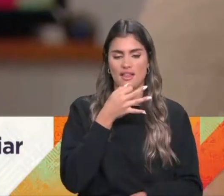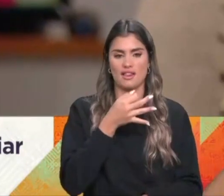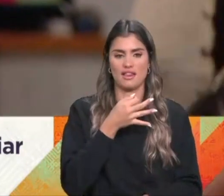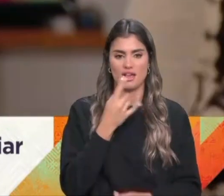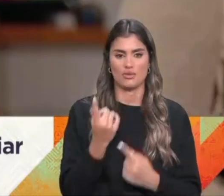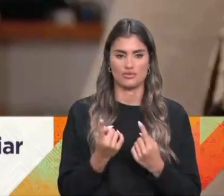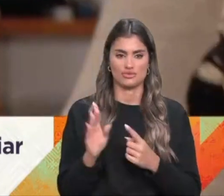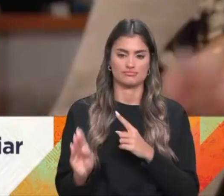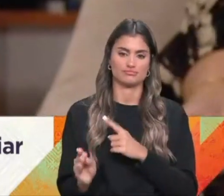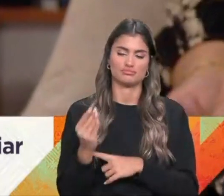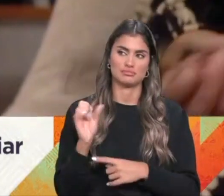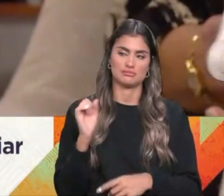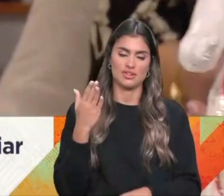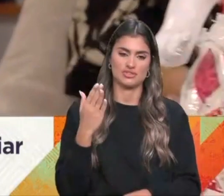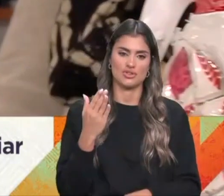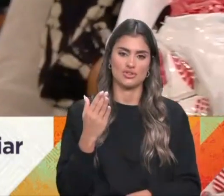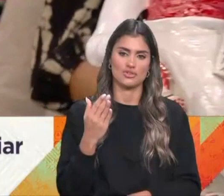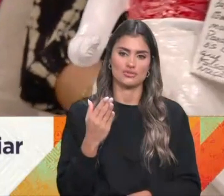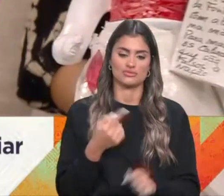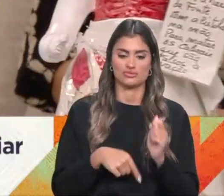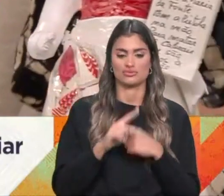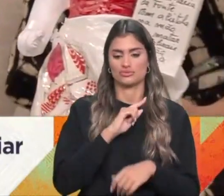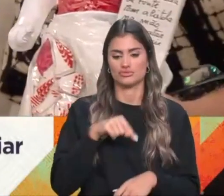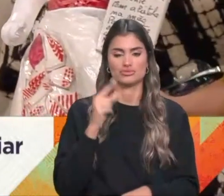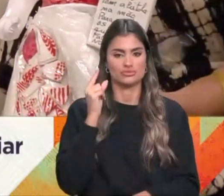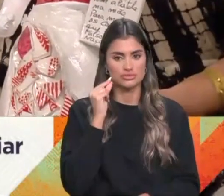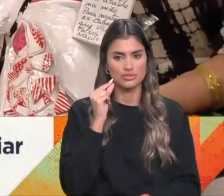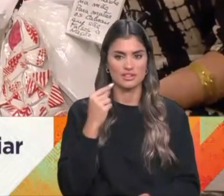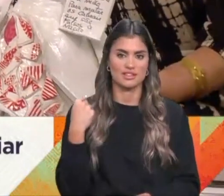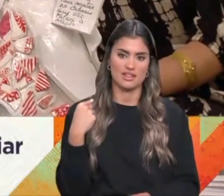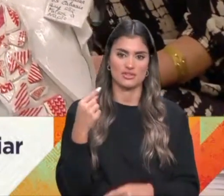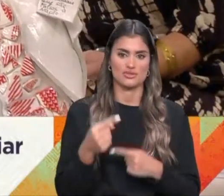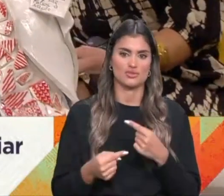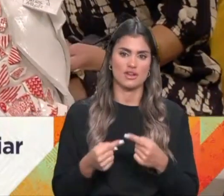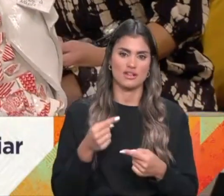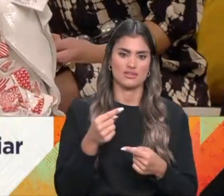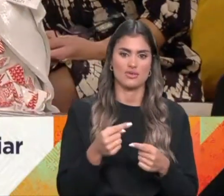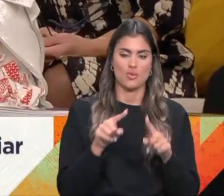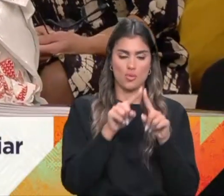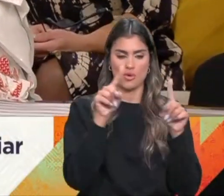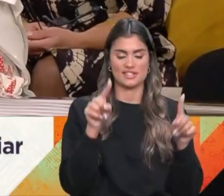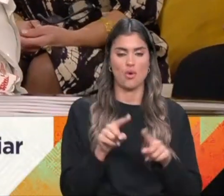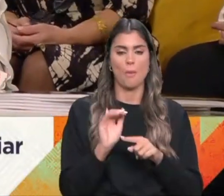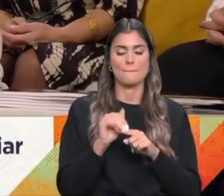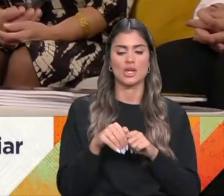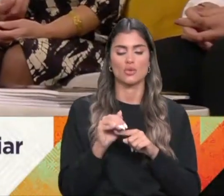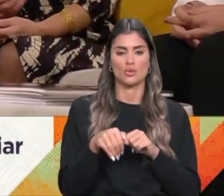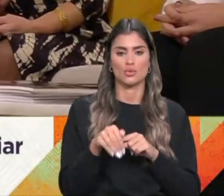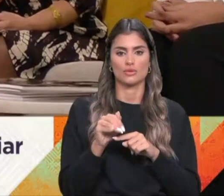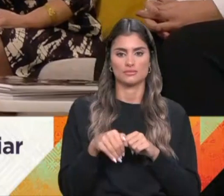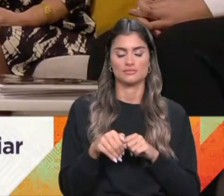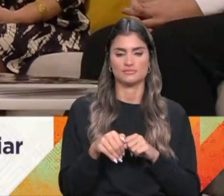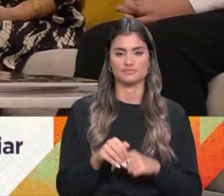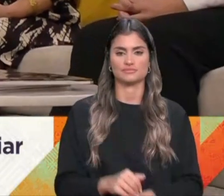peças mais icónicas da uribezaria tradicional. Sim, sim. O coração do minho. Sim. Tem